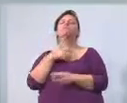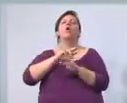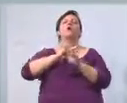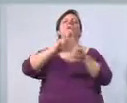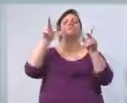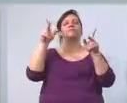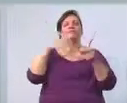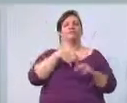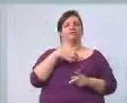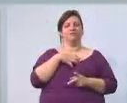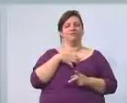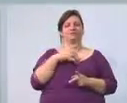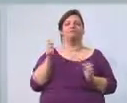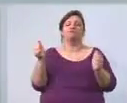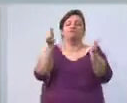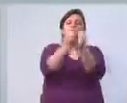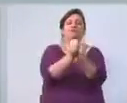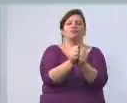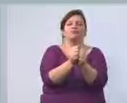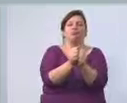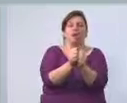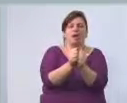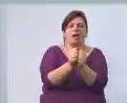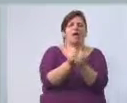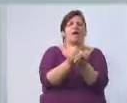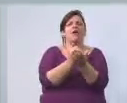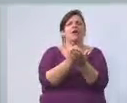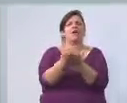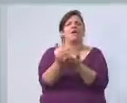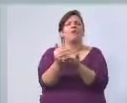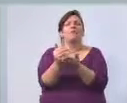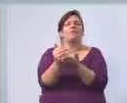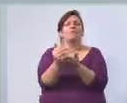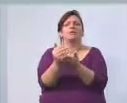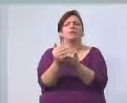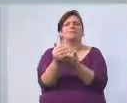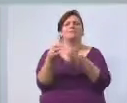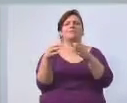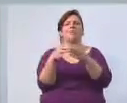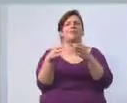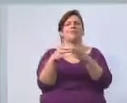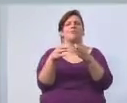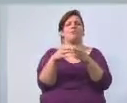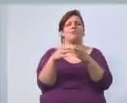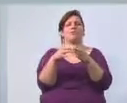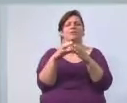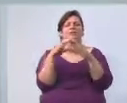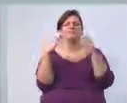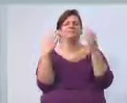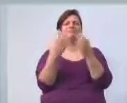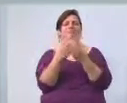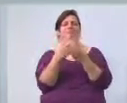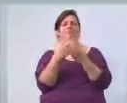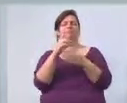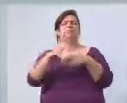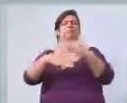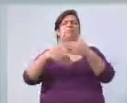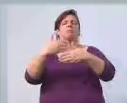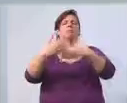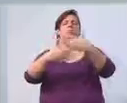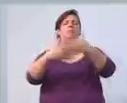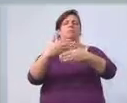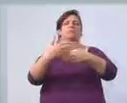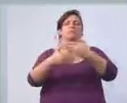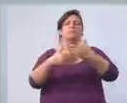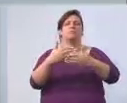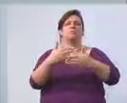localizam junto com aquele grupo e começam a ver a vida da comunidade em volta. Depois de uns dias começam